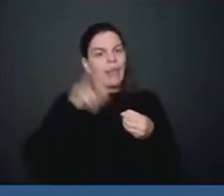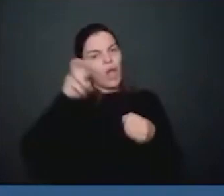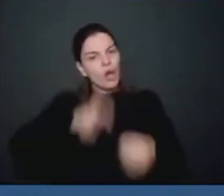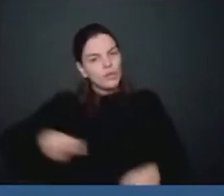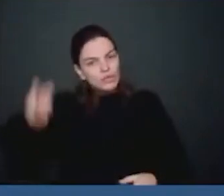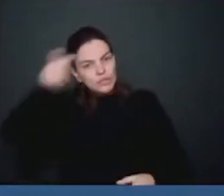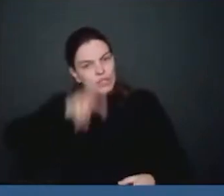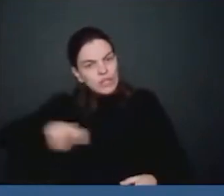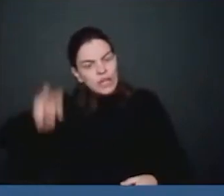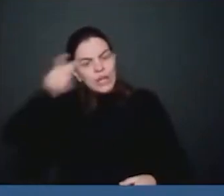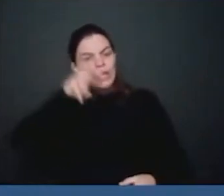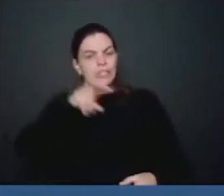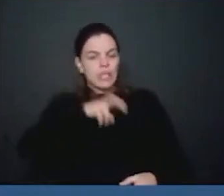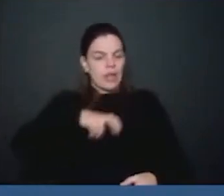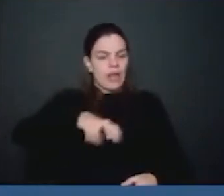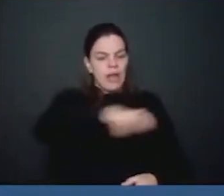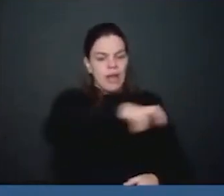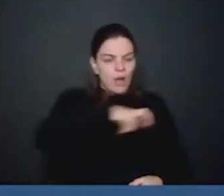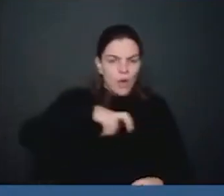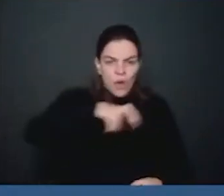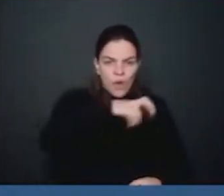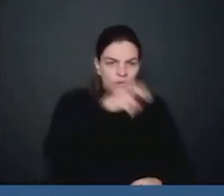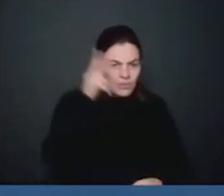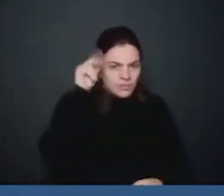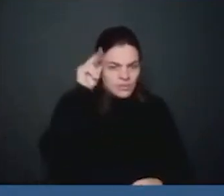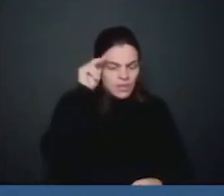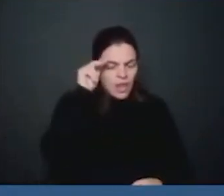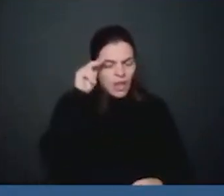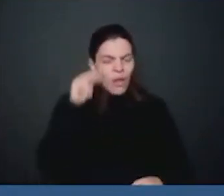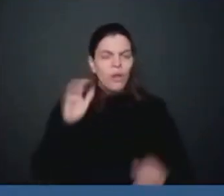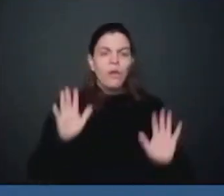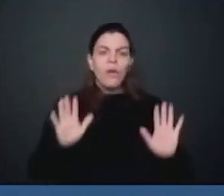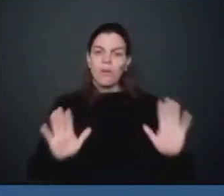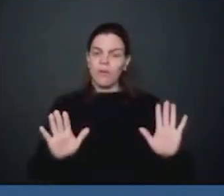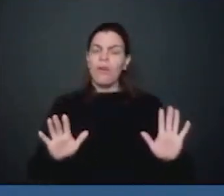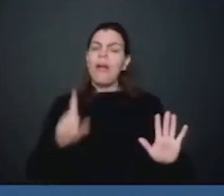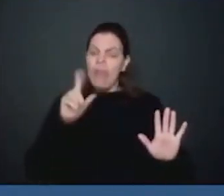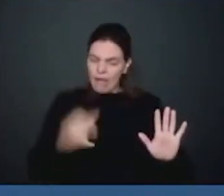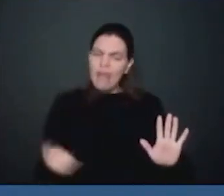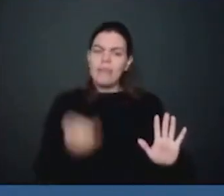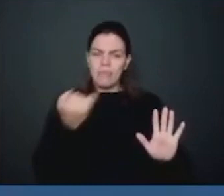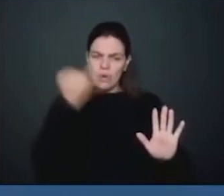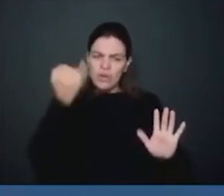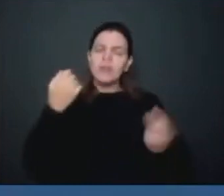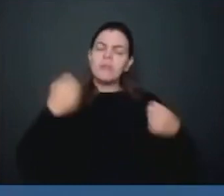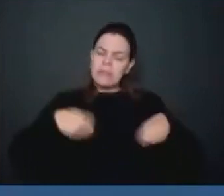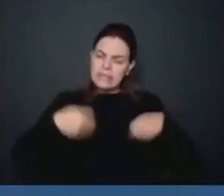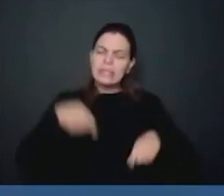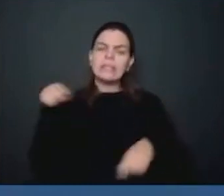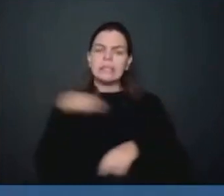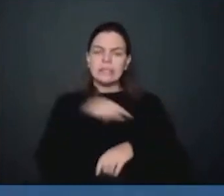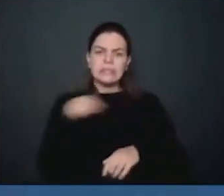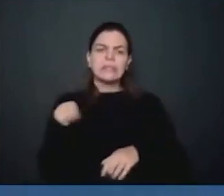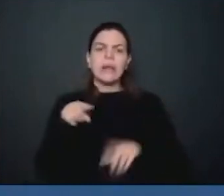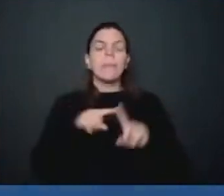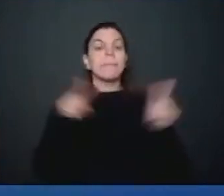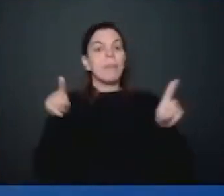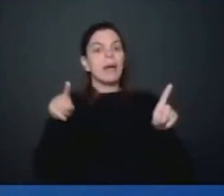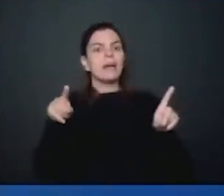seja importante, isso é importantíssimo, que a nossa cidade tenha esse tipo de serviço, esse tipo de lazer, mas é importante que tenha um olhar